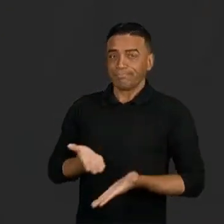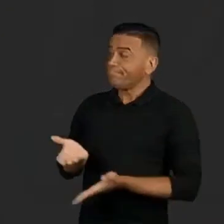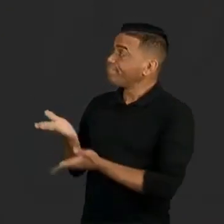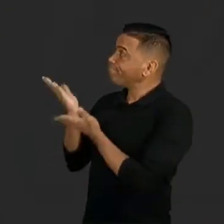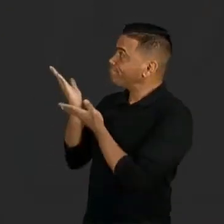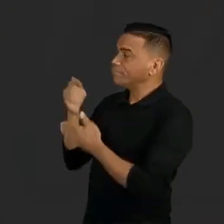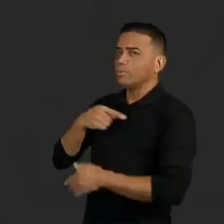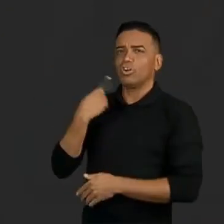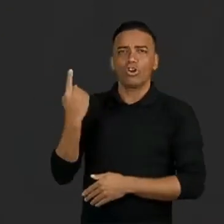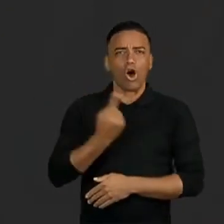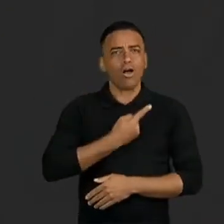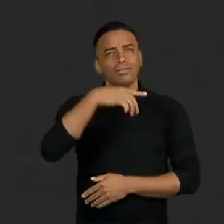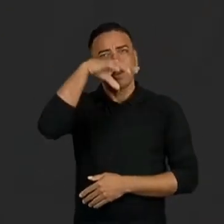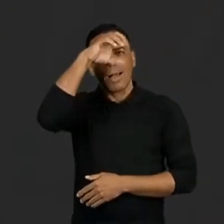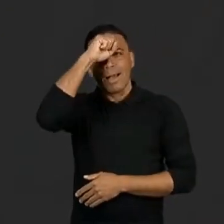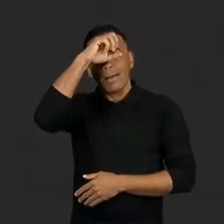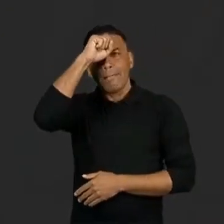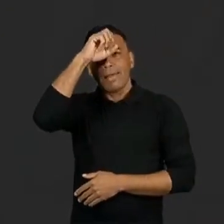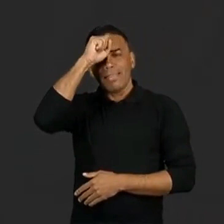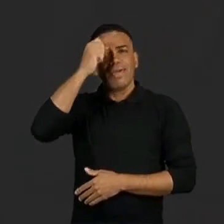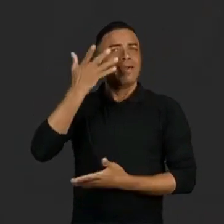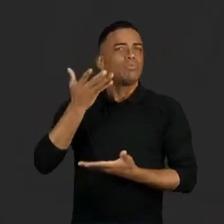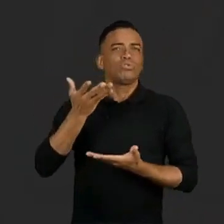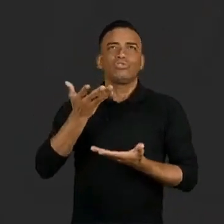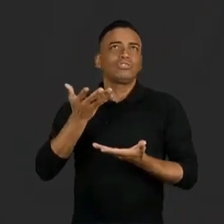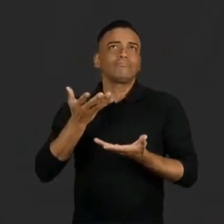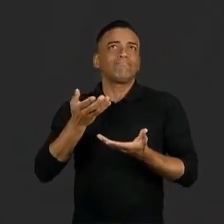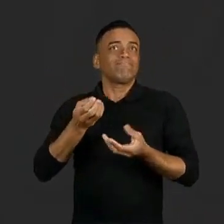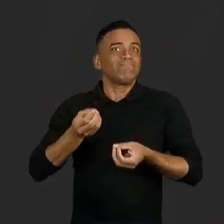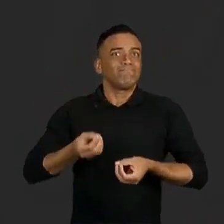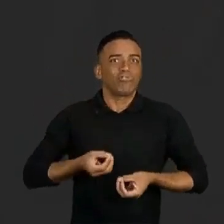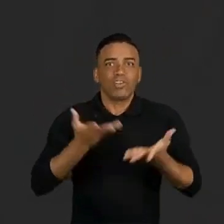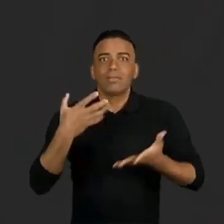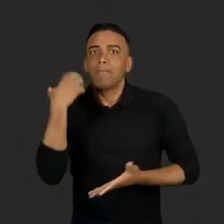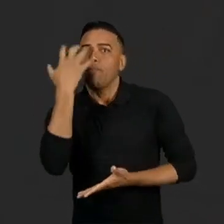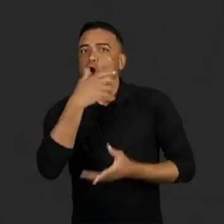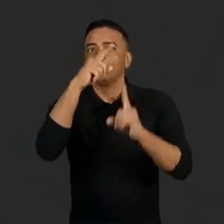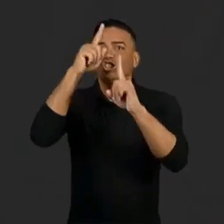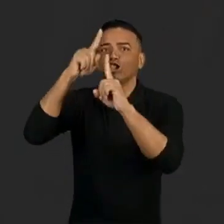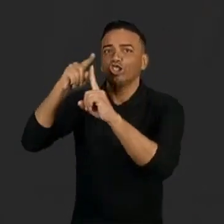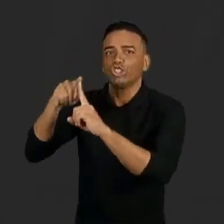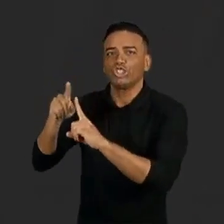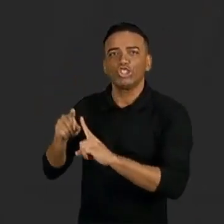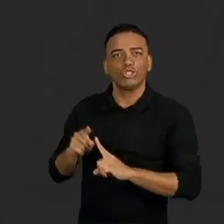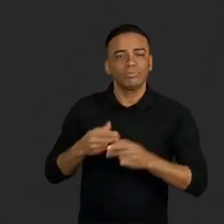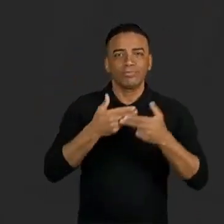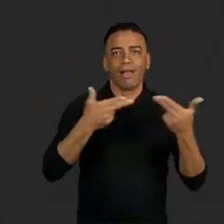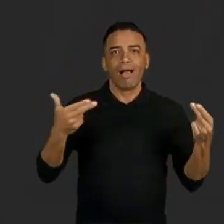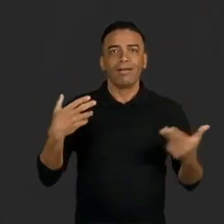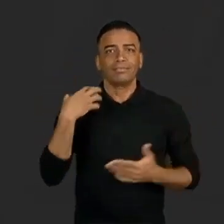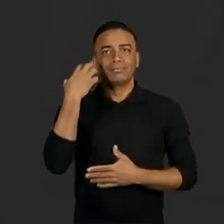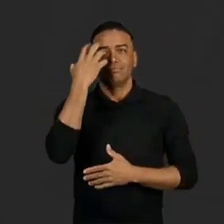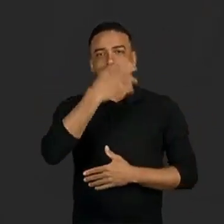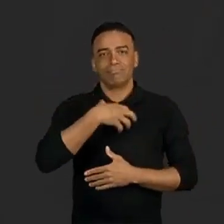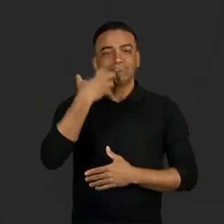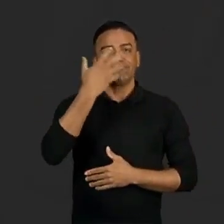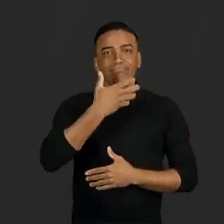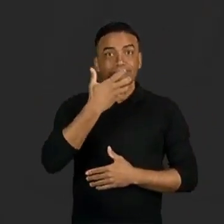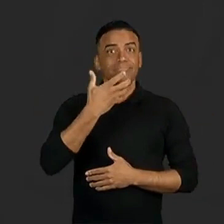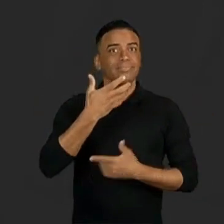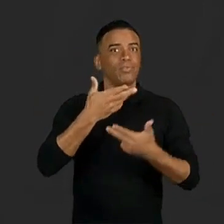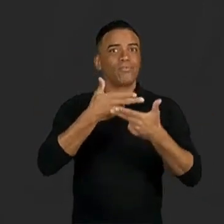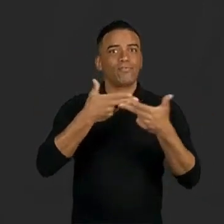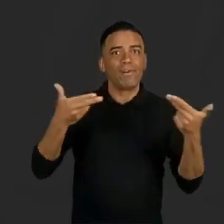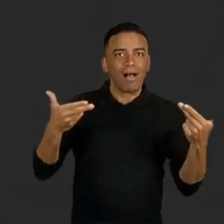aprendemos a propiciar momentos musicais com o uso de diversos estilos, sobre a música em vários